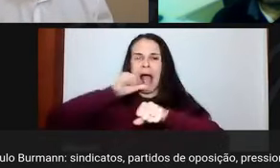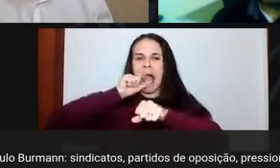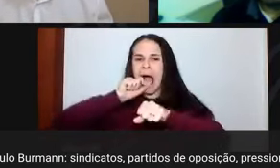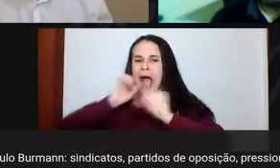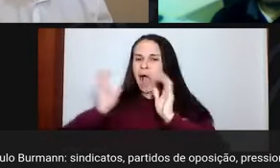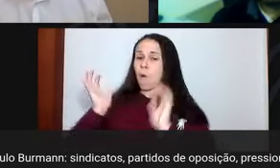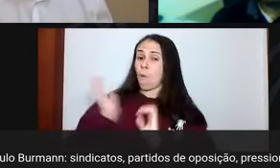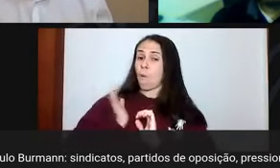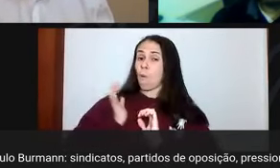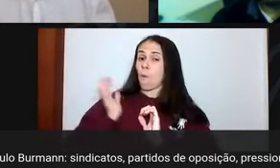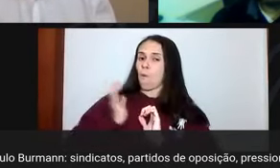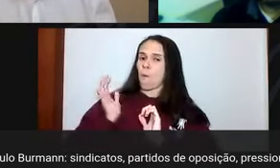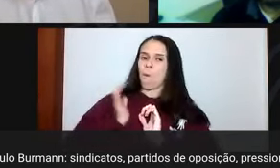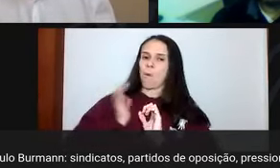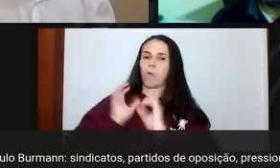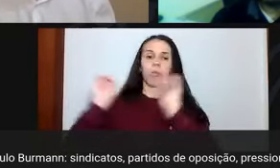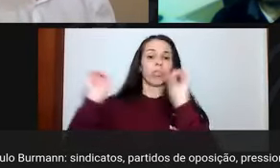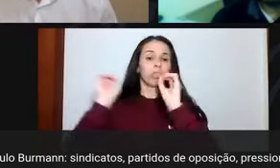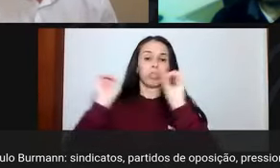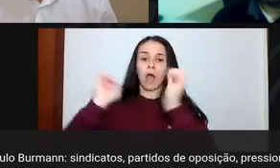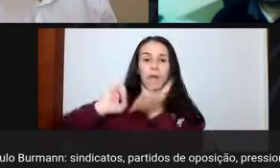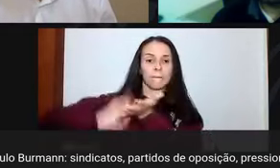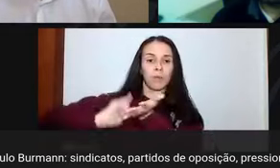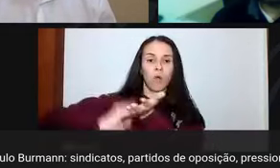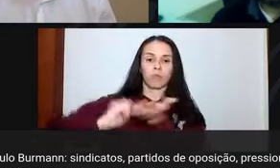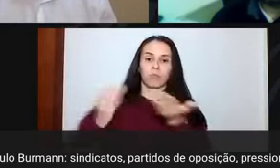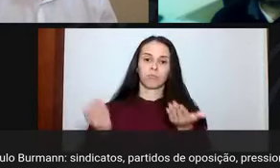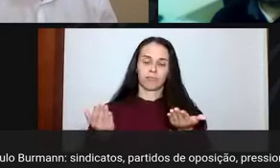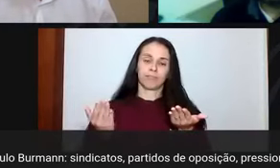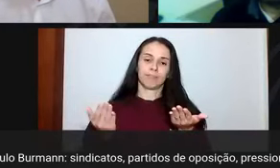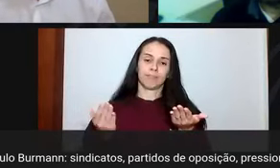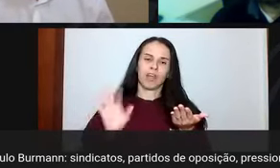marcada, um exemplo bastante característico.